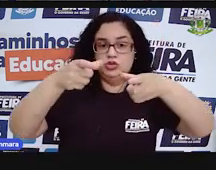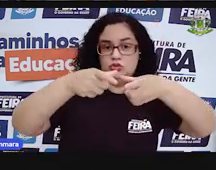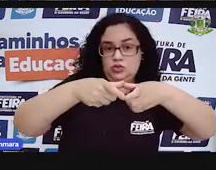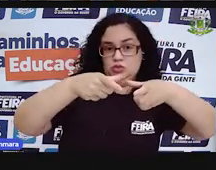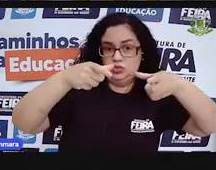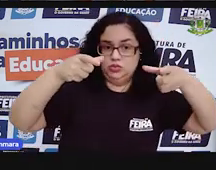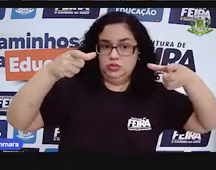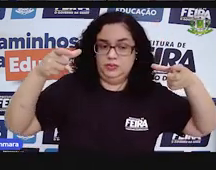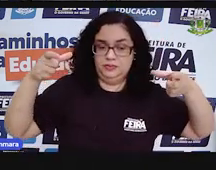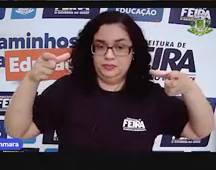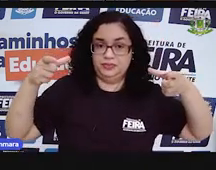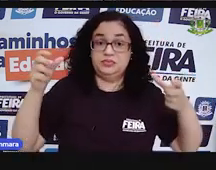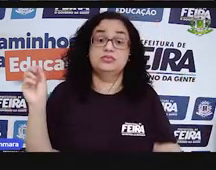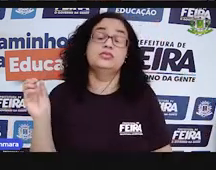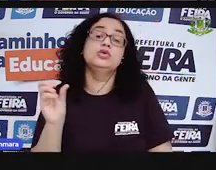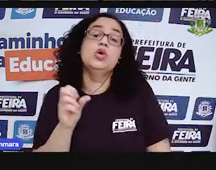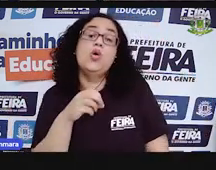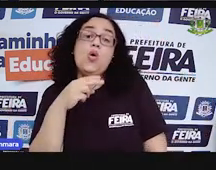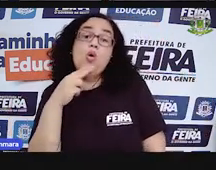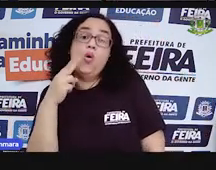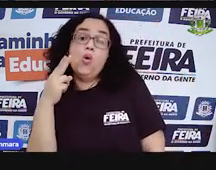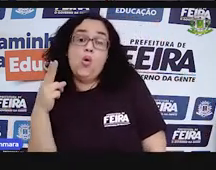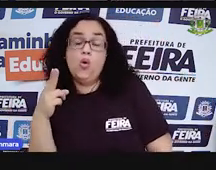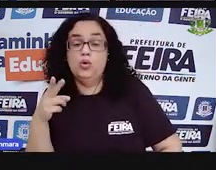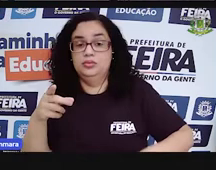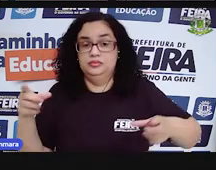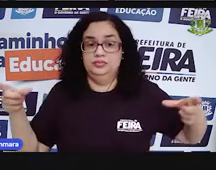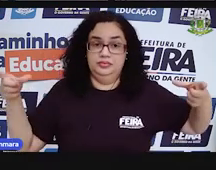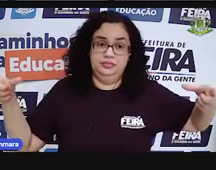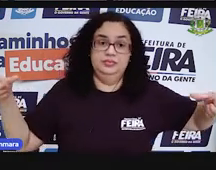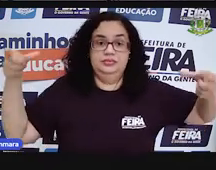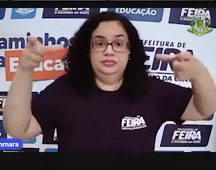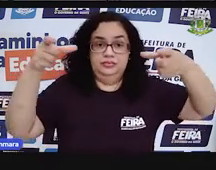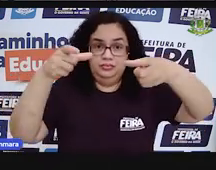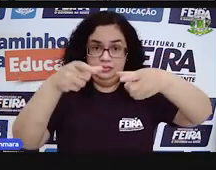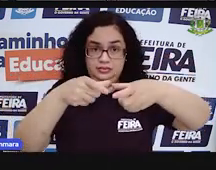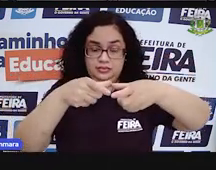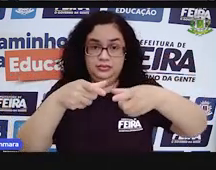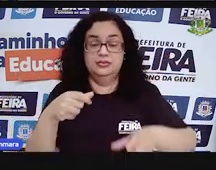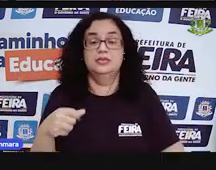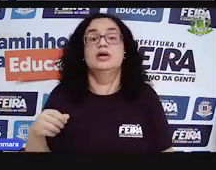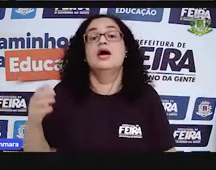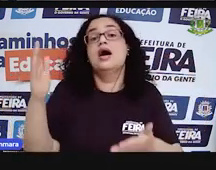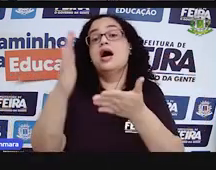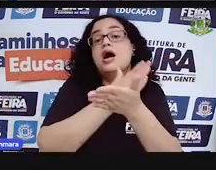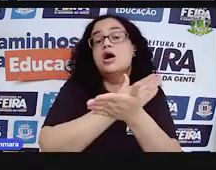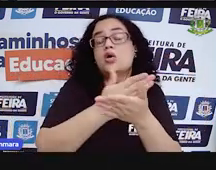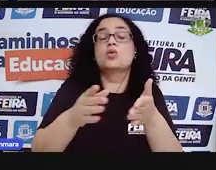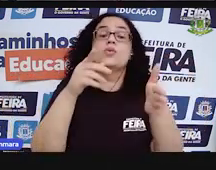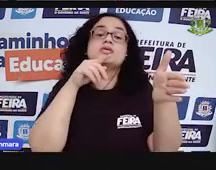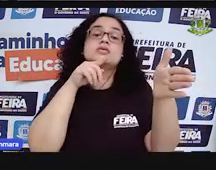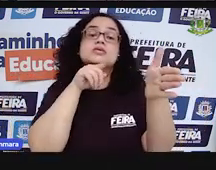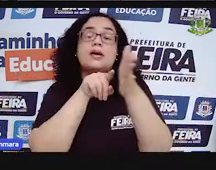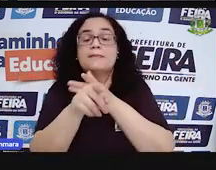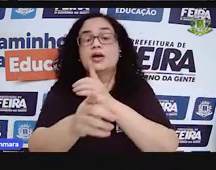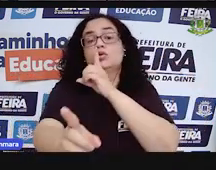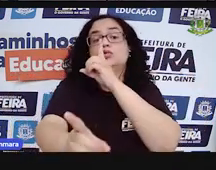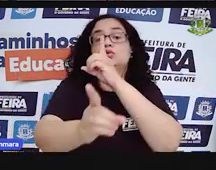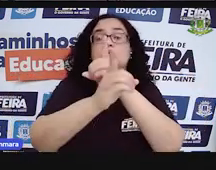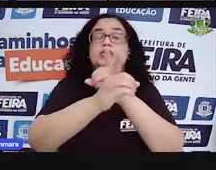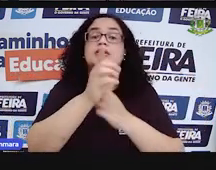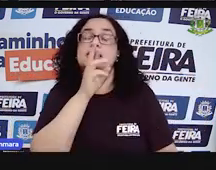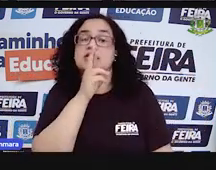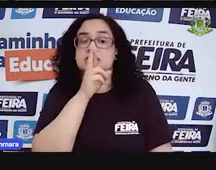apareceu a minha, ou de maneira decrescente, como ficou a sua, algumas perguntas a gente pode encontrar as